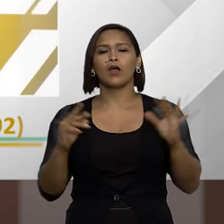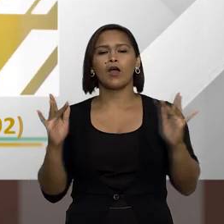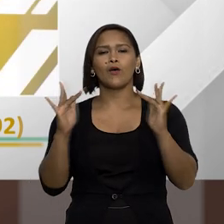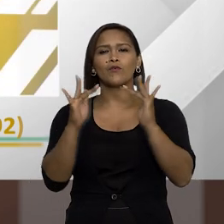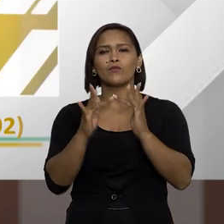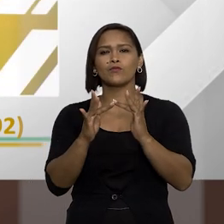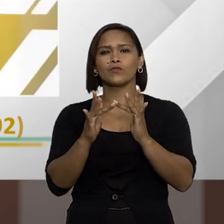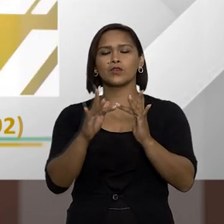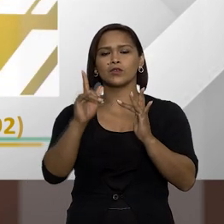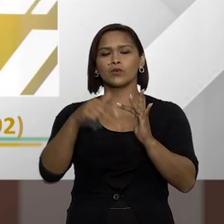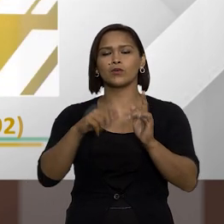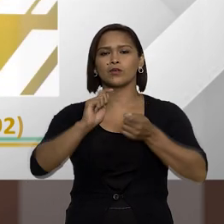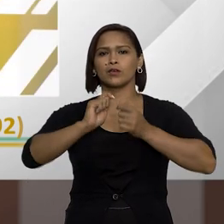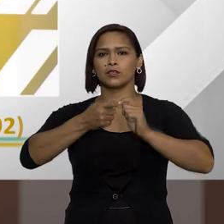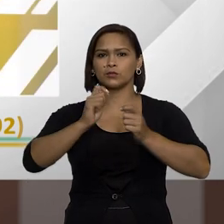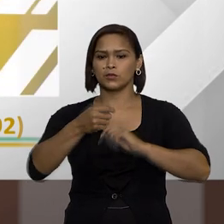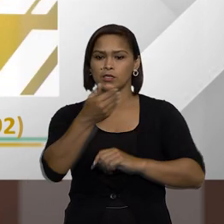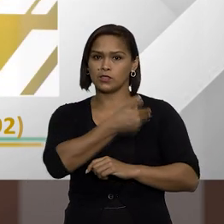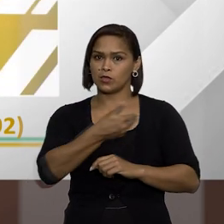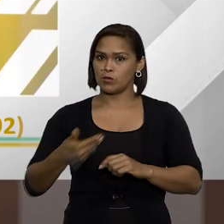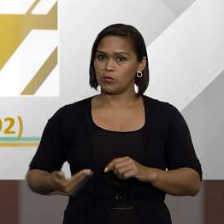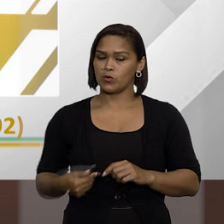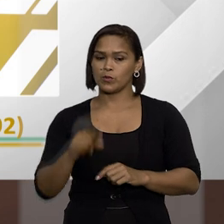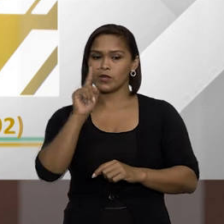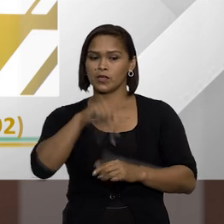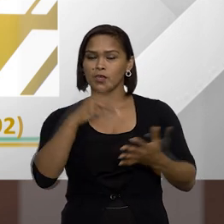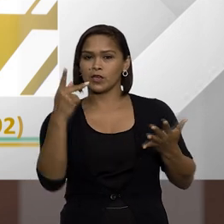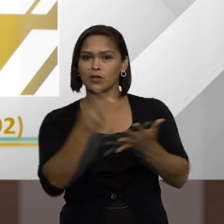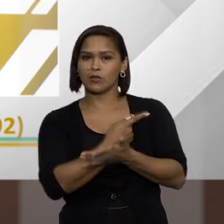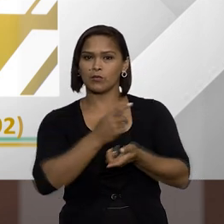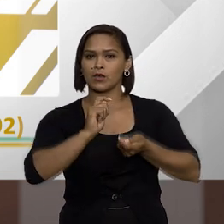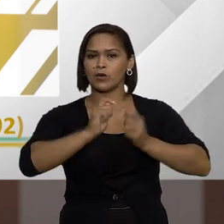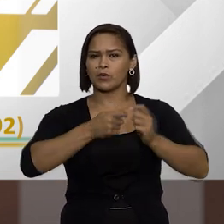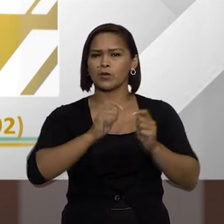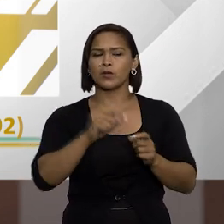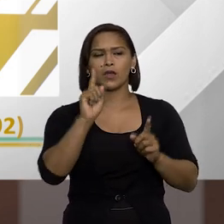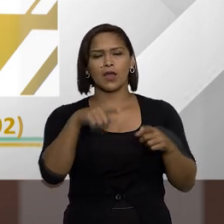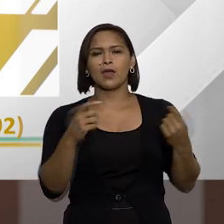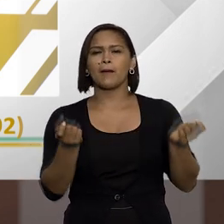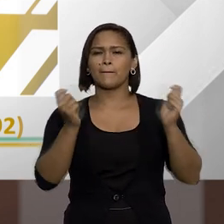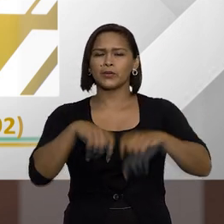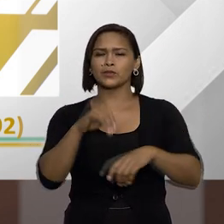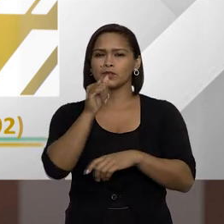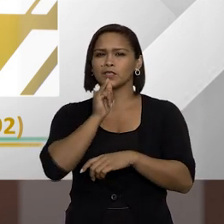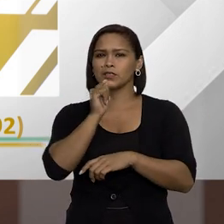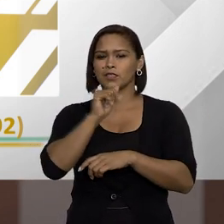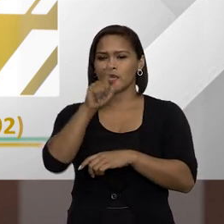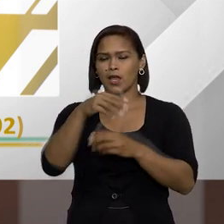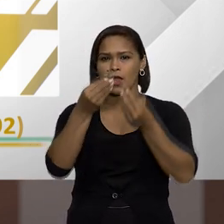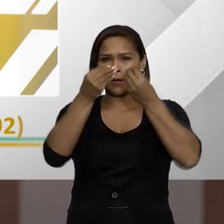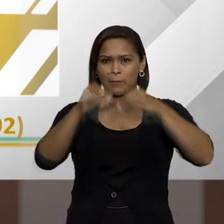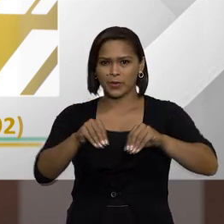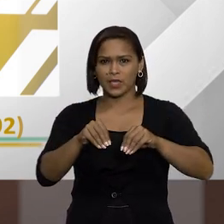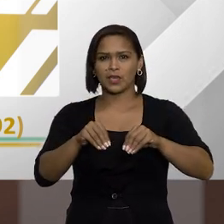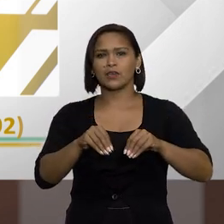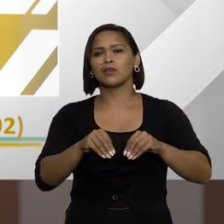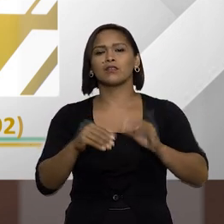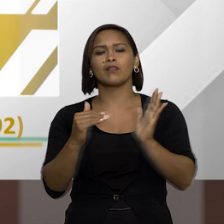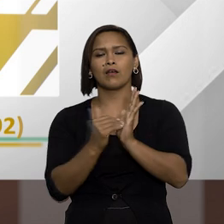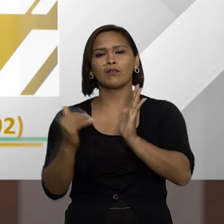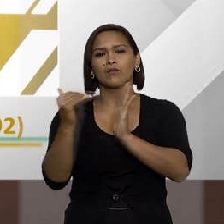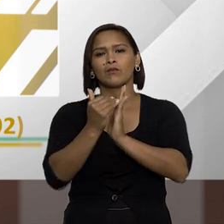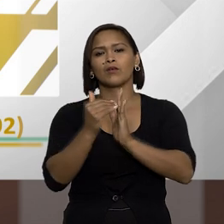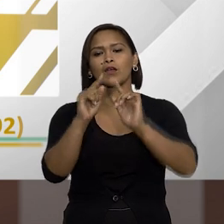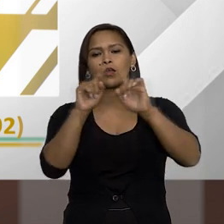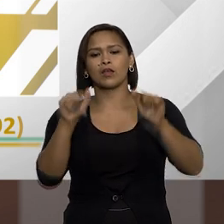vínculo entre a administração pública e quem cometeu o ato ímprobo é possível por exemplo que a perda da função atinja o